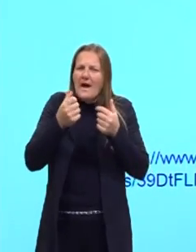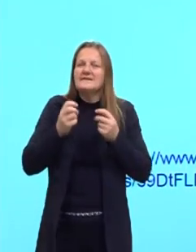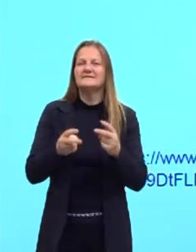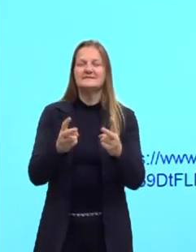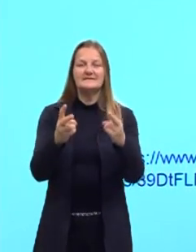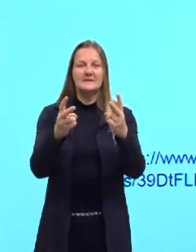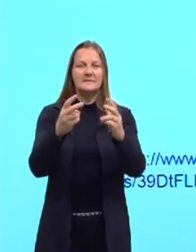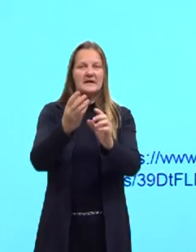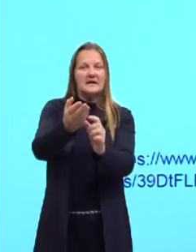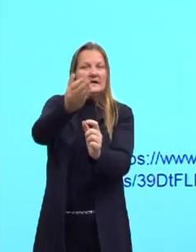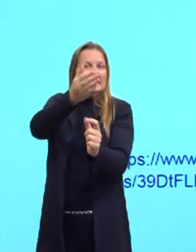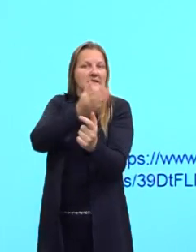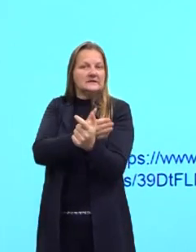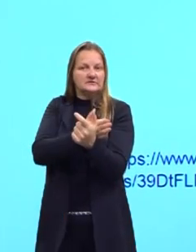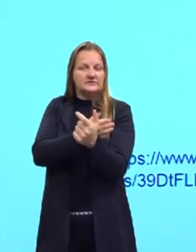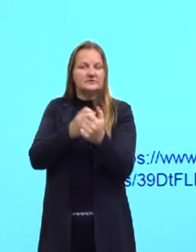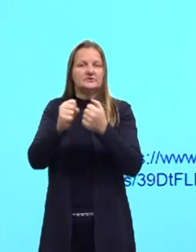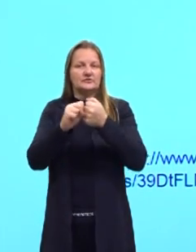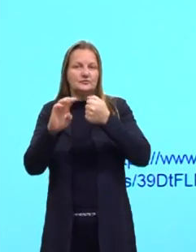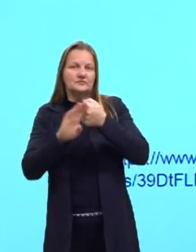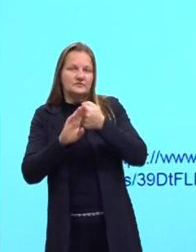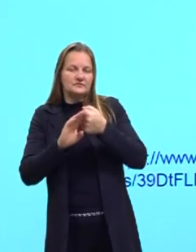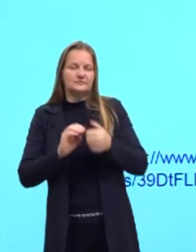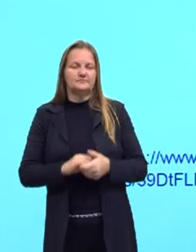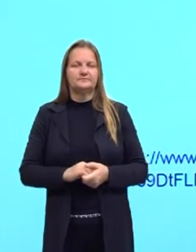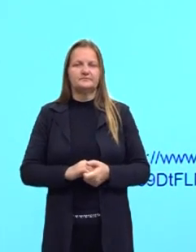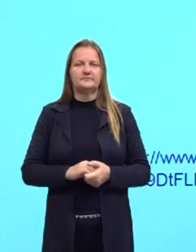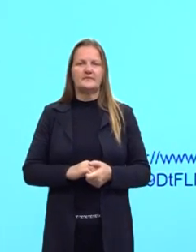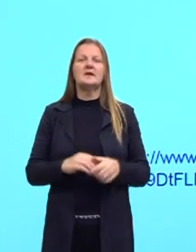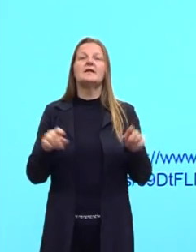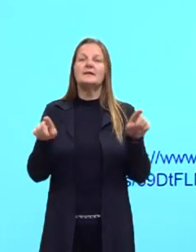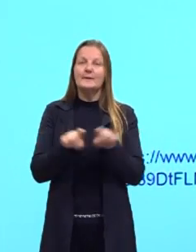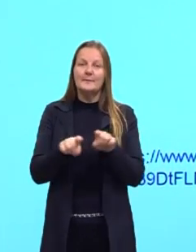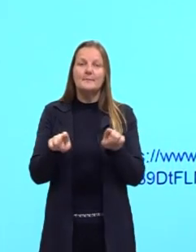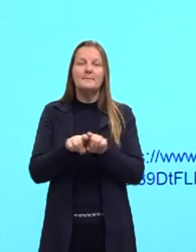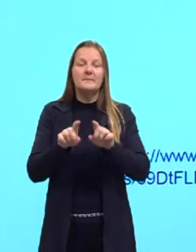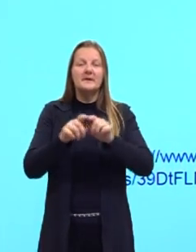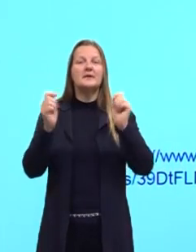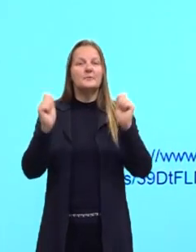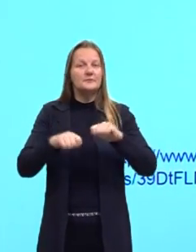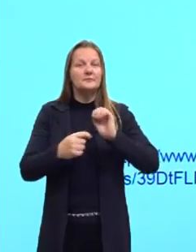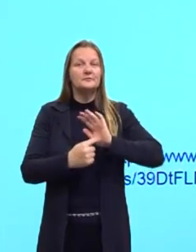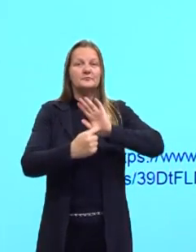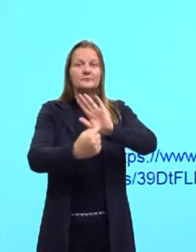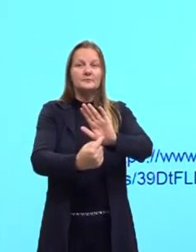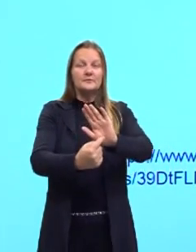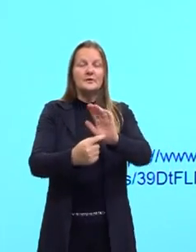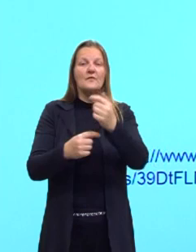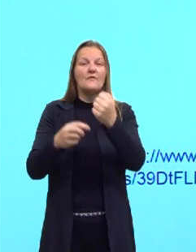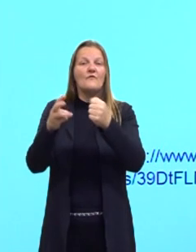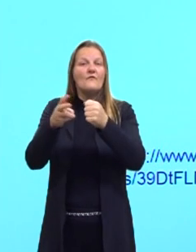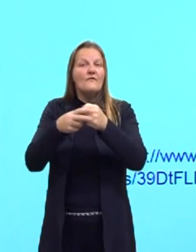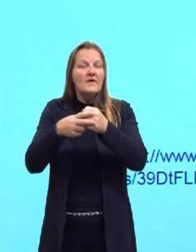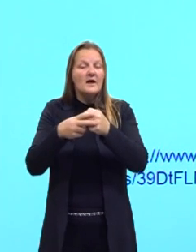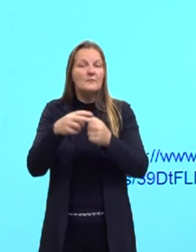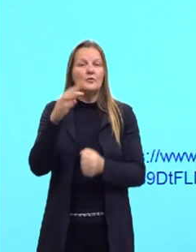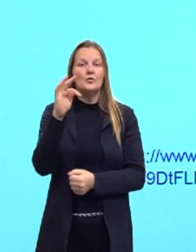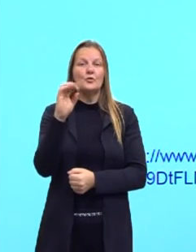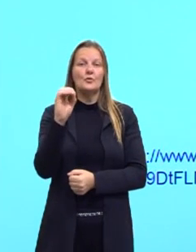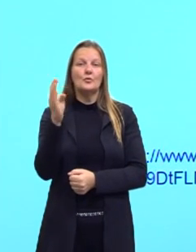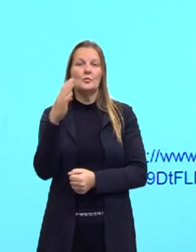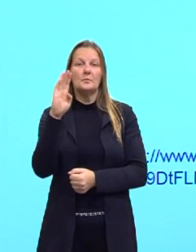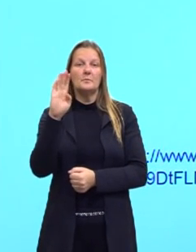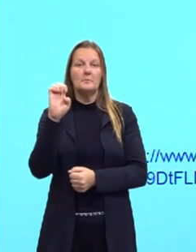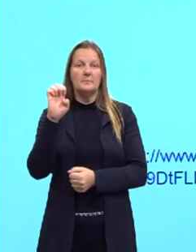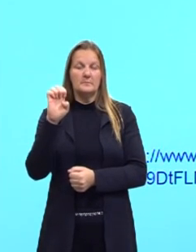aparece antes de um substantivo. E ele também pode aparecer depois do verbo to be. Aí eu trouxe um